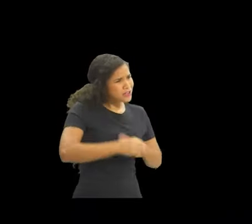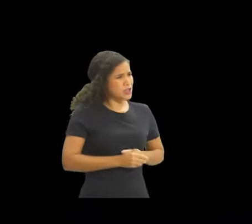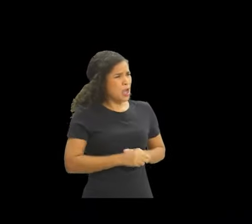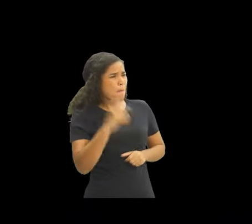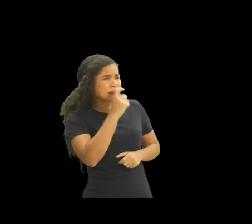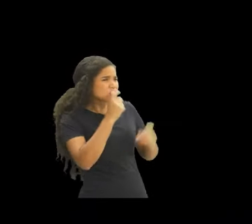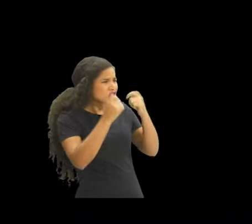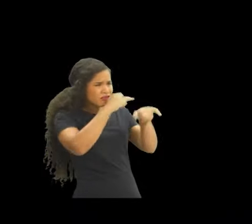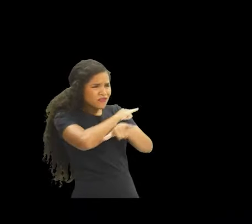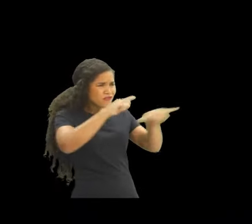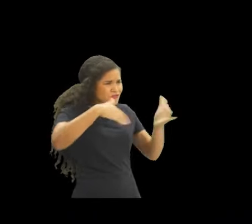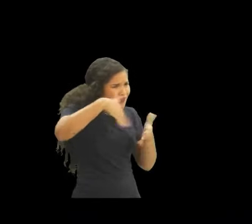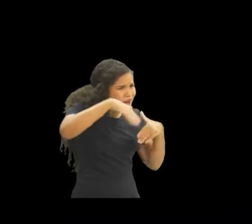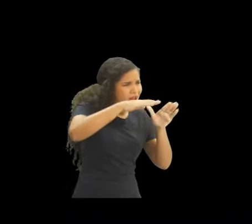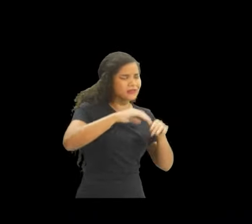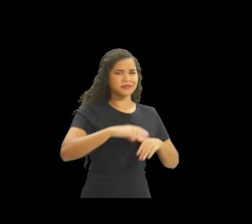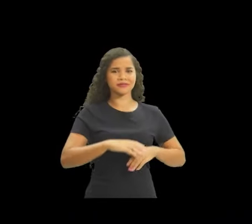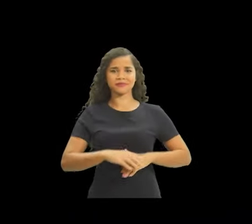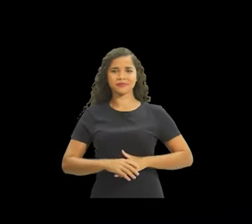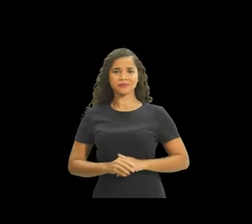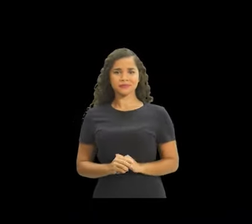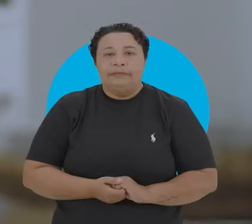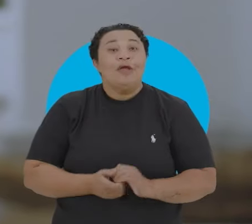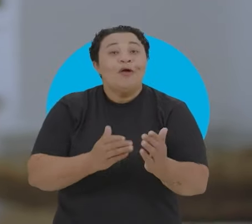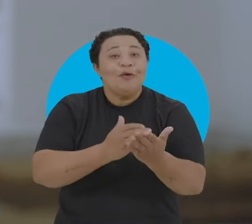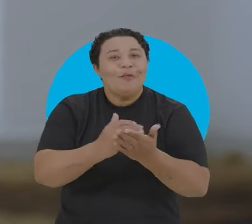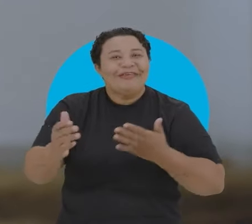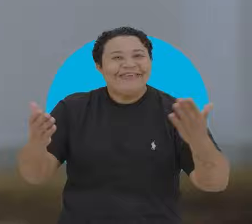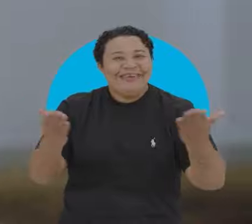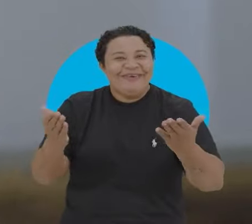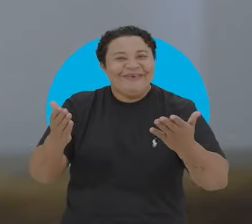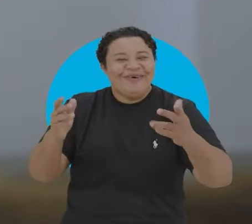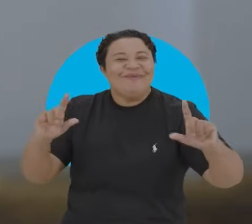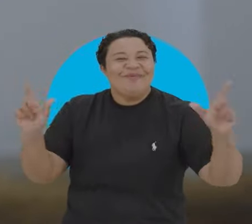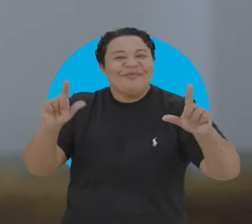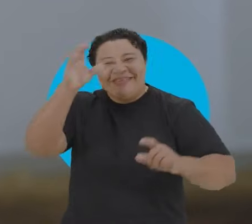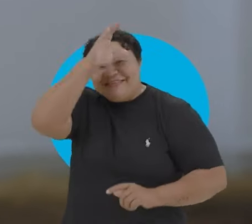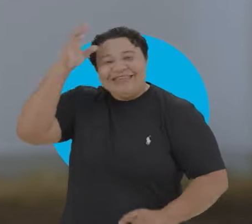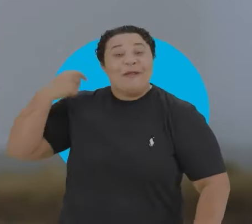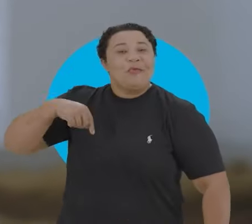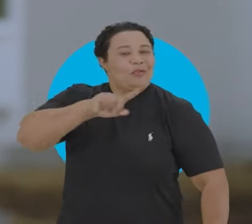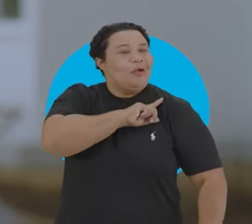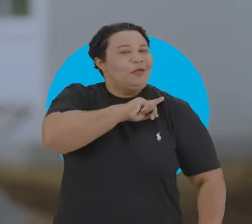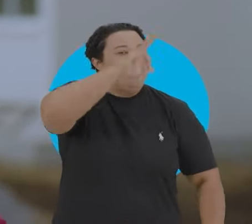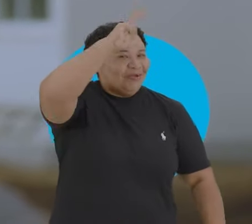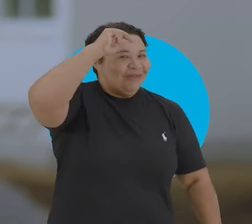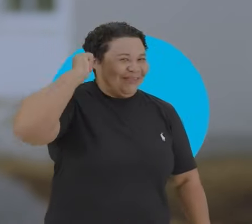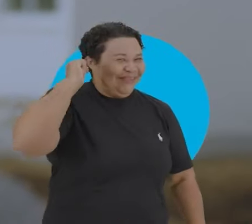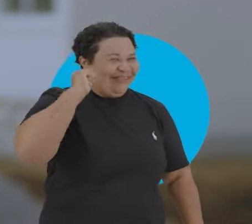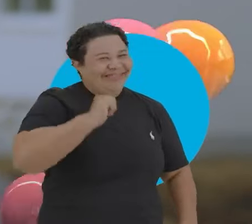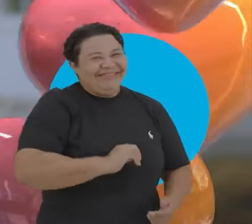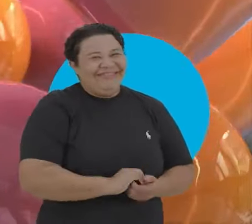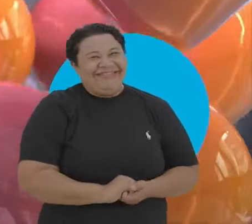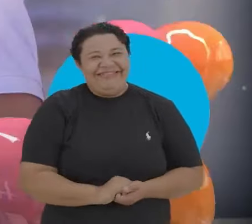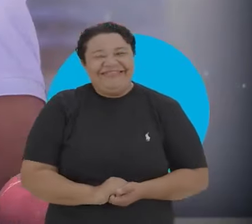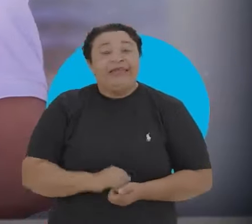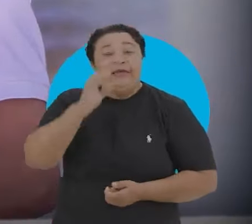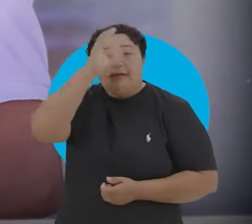foi, vaza Aliás, continuei vendo as mentiras? Vai começar agora o programa de Cícero, nosso prefeito